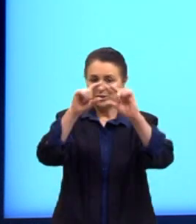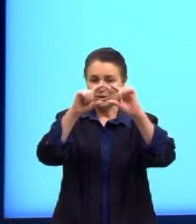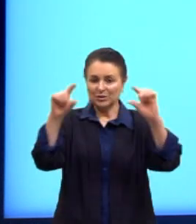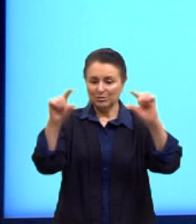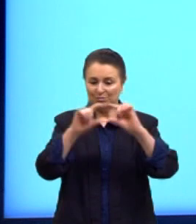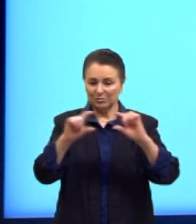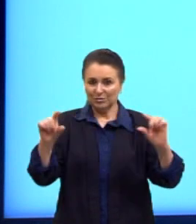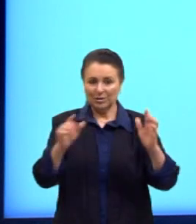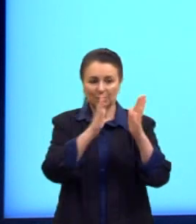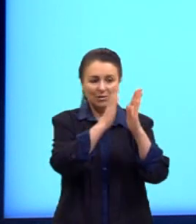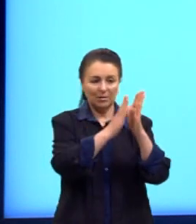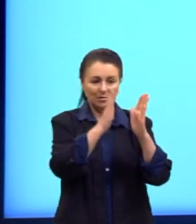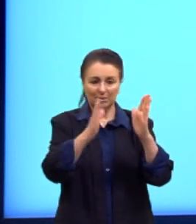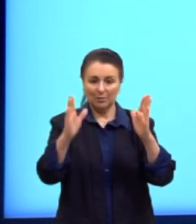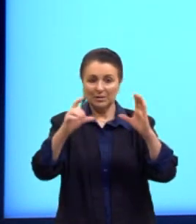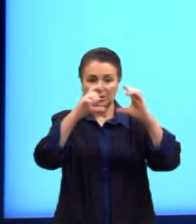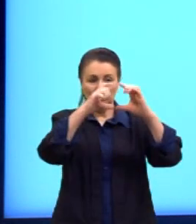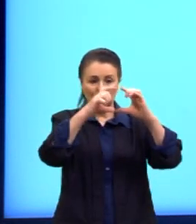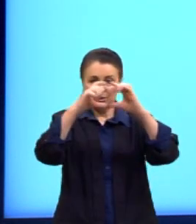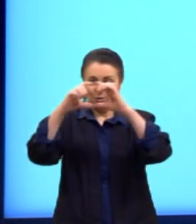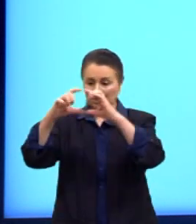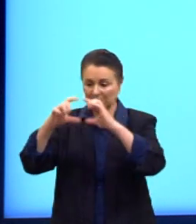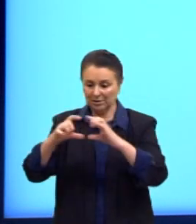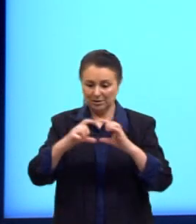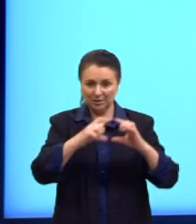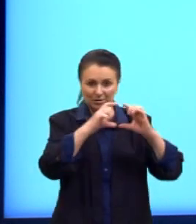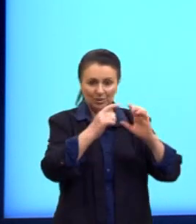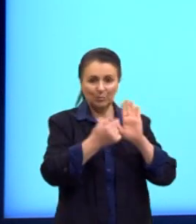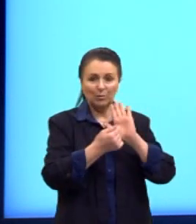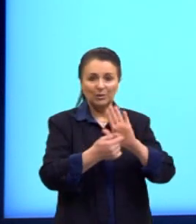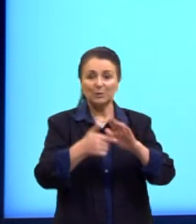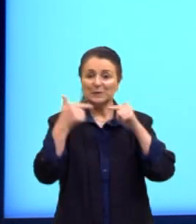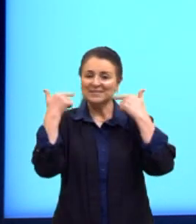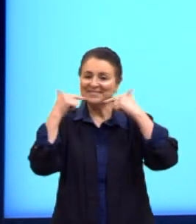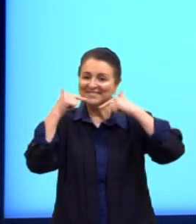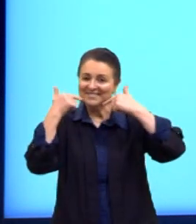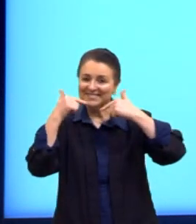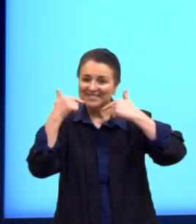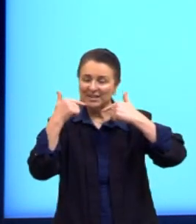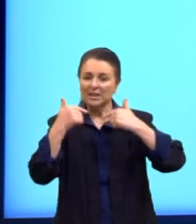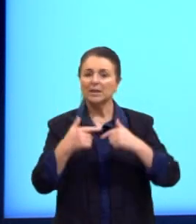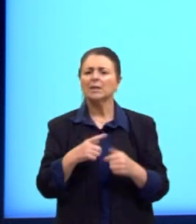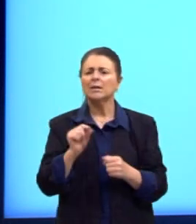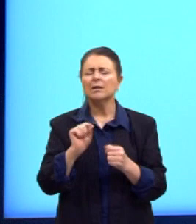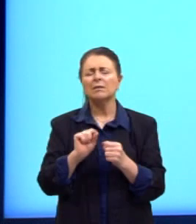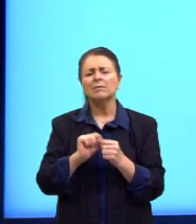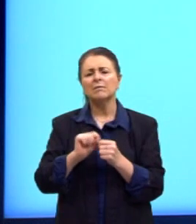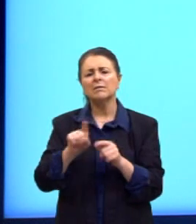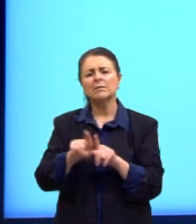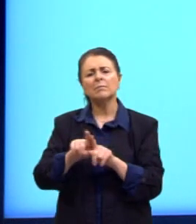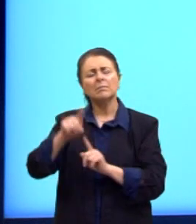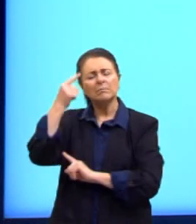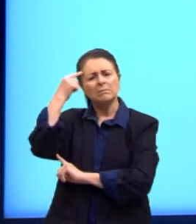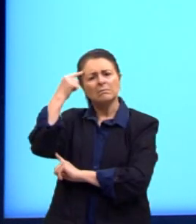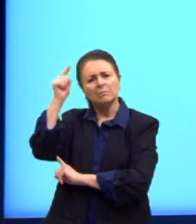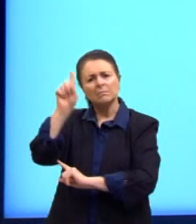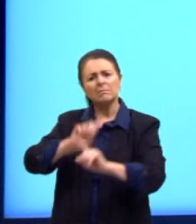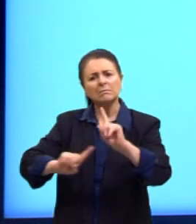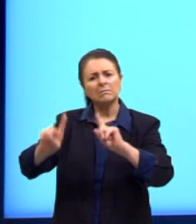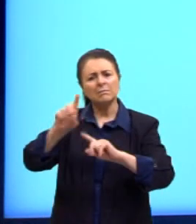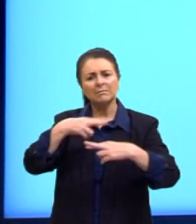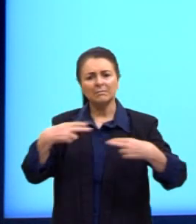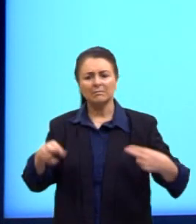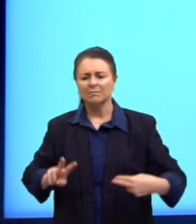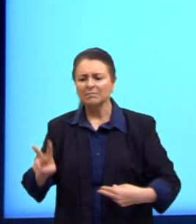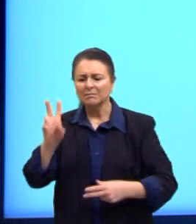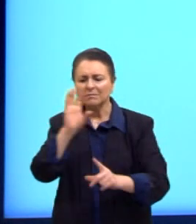Tirinha, sequência de quadrinhos trazendo aí esse humor e que vai nos fazer refletir sobre algo, algum valor